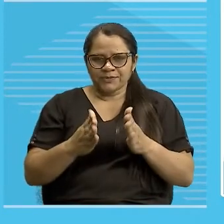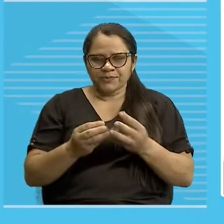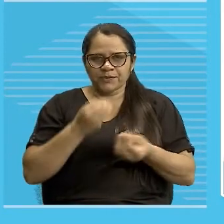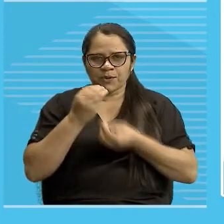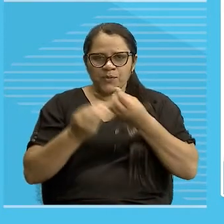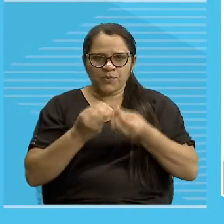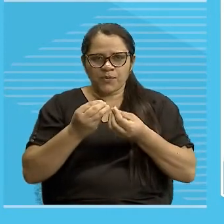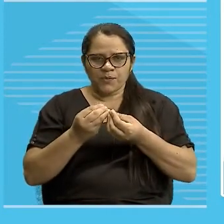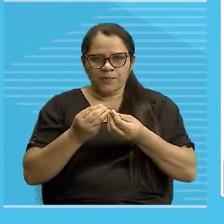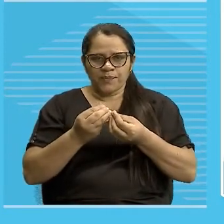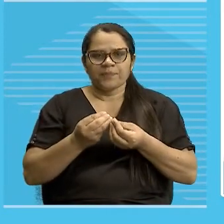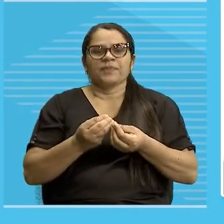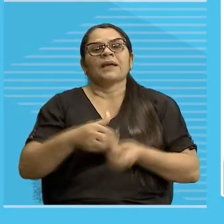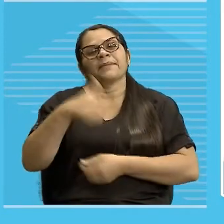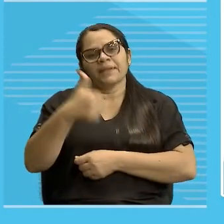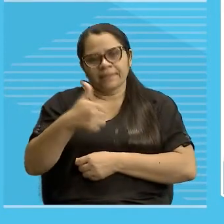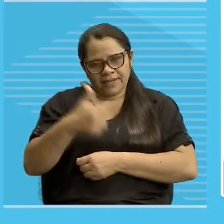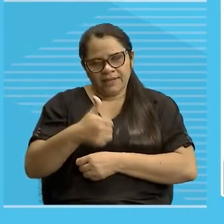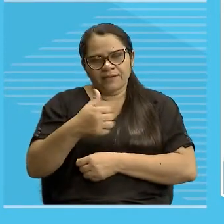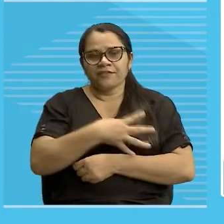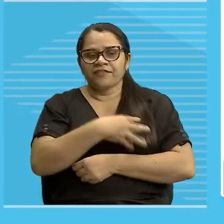primogênito,